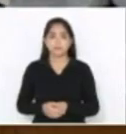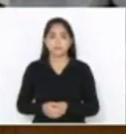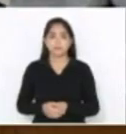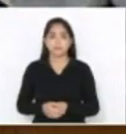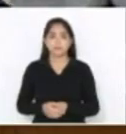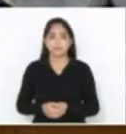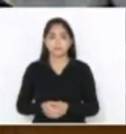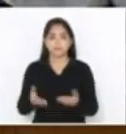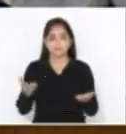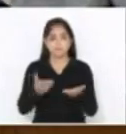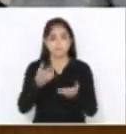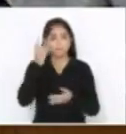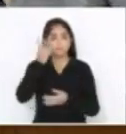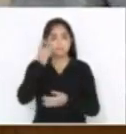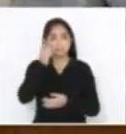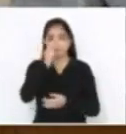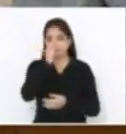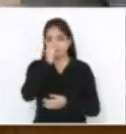Com a palavra, deputado João Mim.